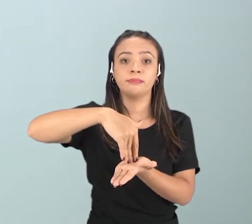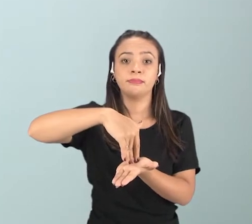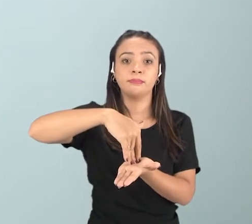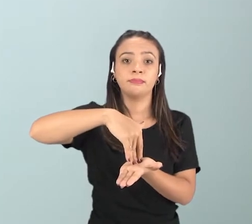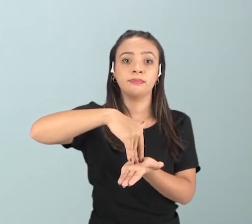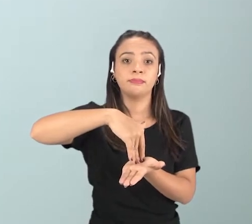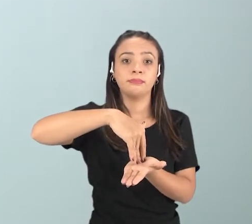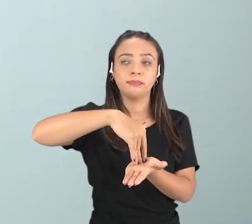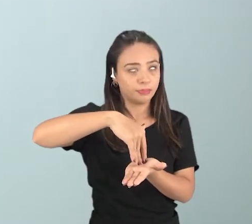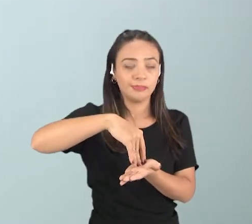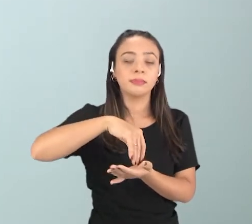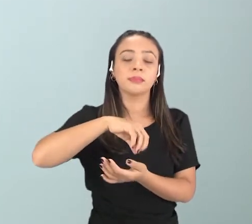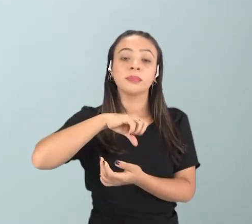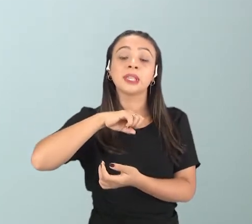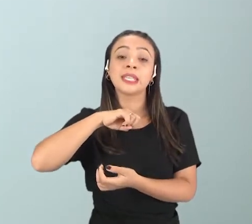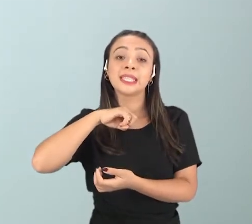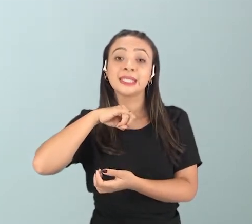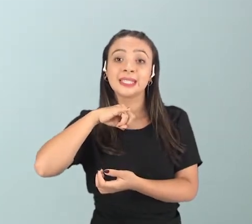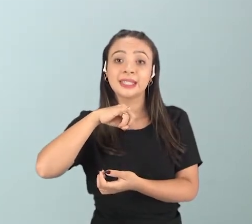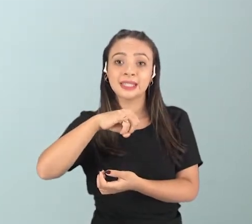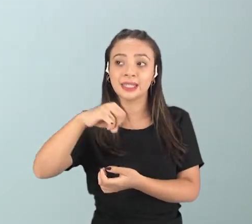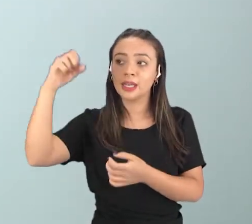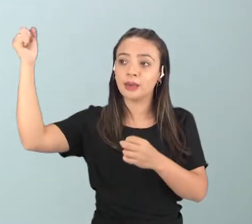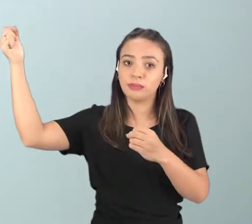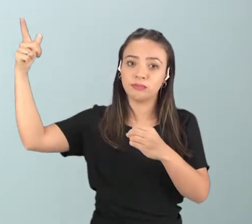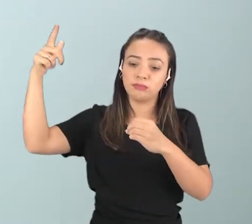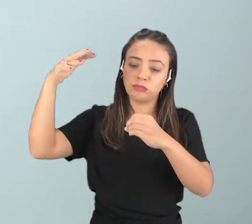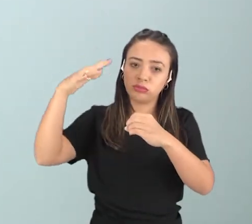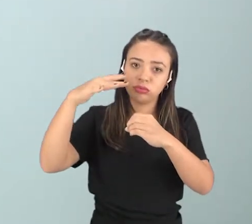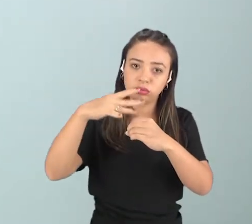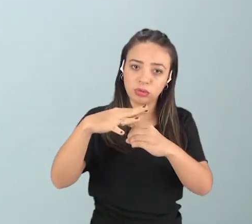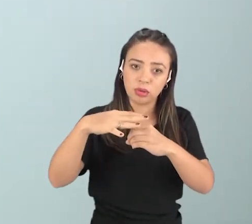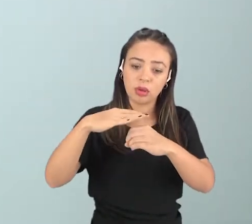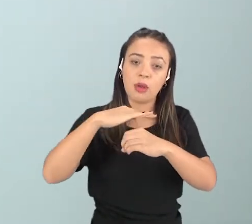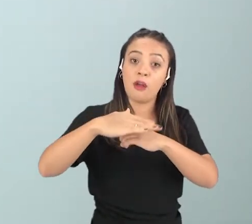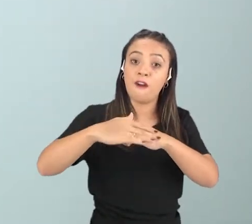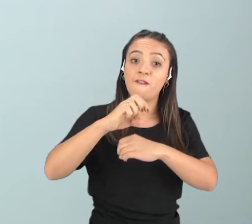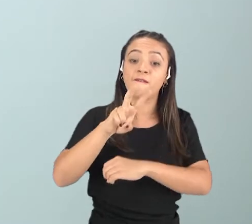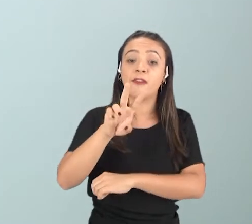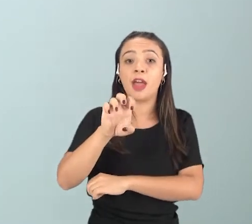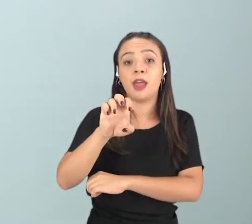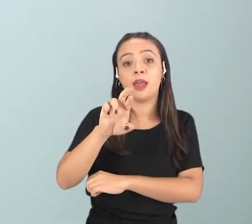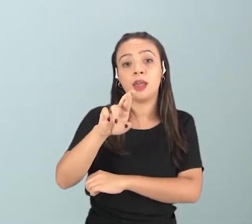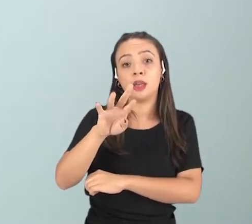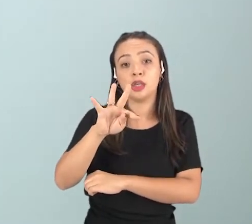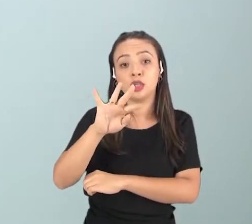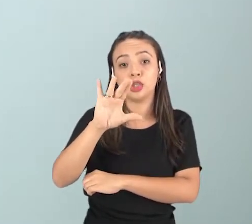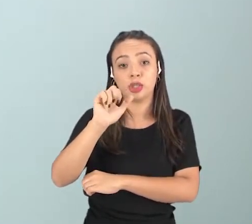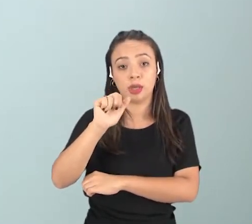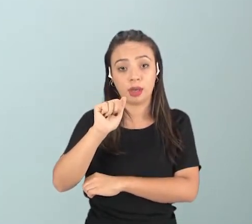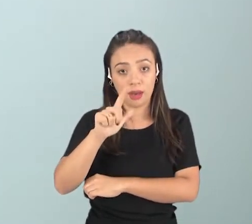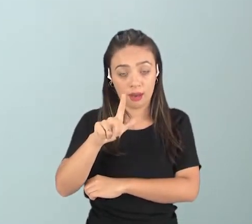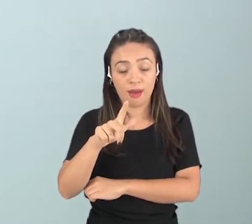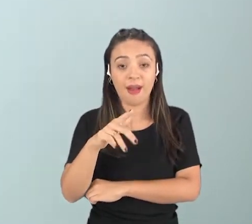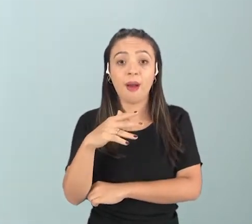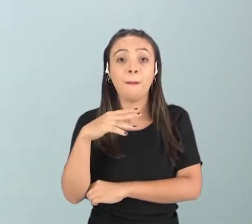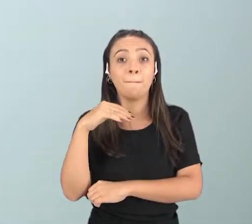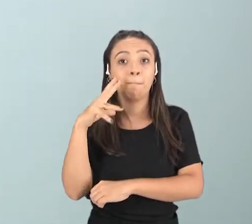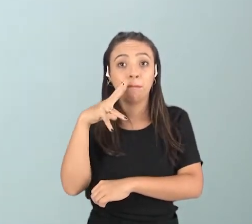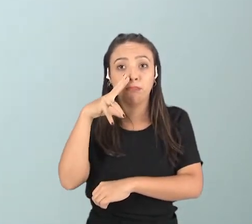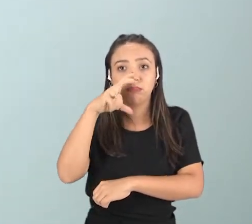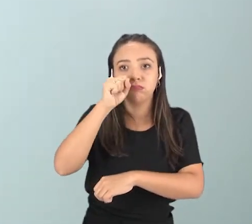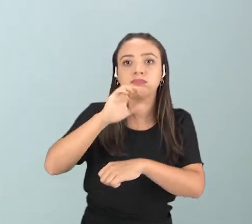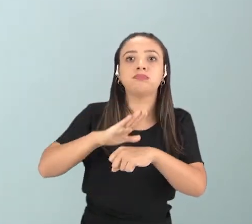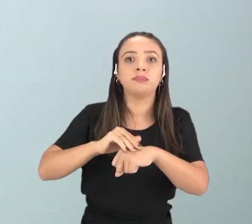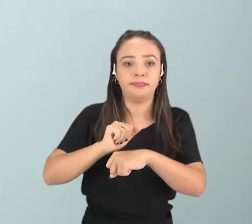superfície nessa forma vertical, ele atinge com mais força. Então, por isso que a região ali da linha do Equador, né? Os países